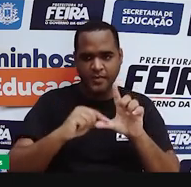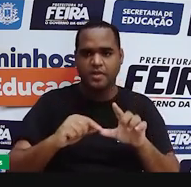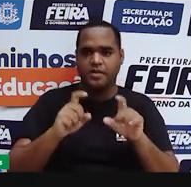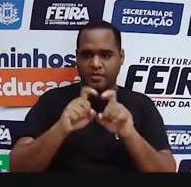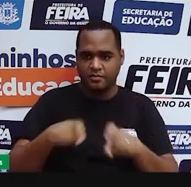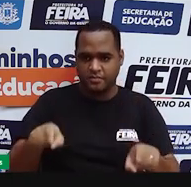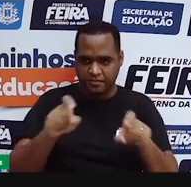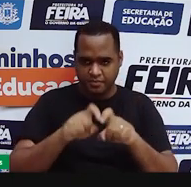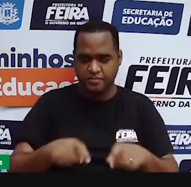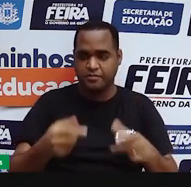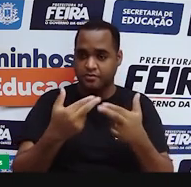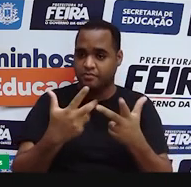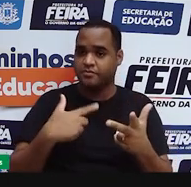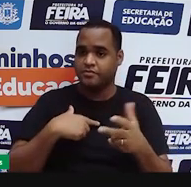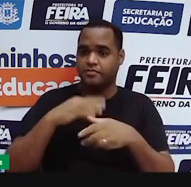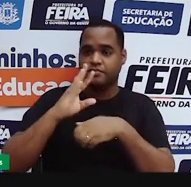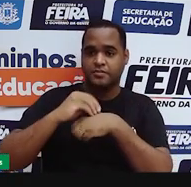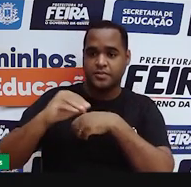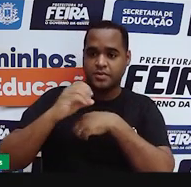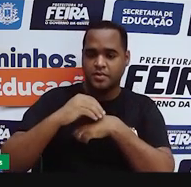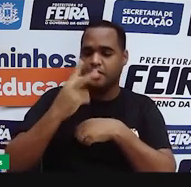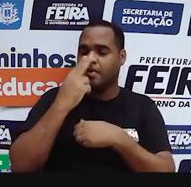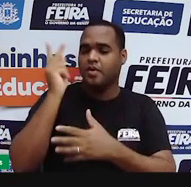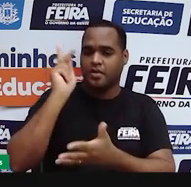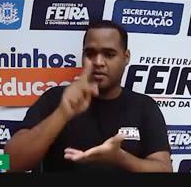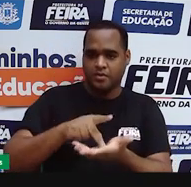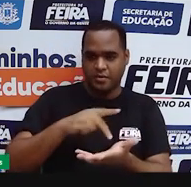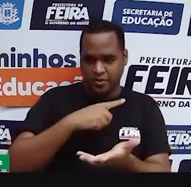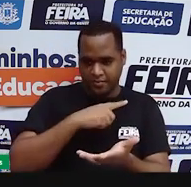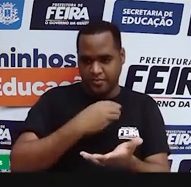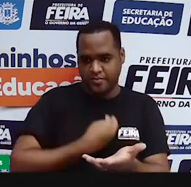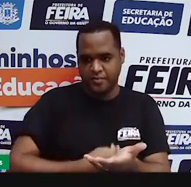que essa informação aqui é falsa, é fake.